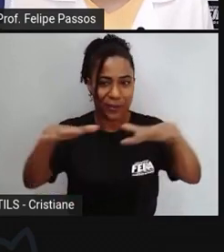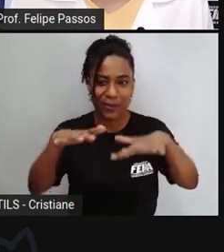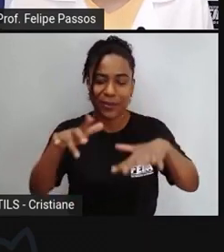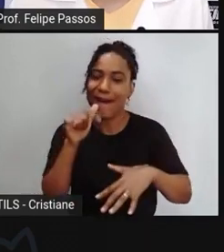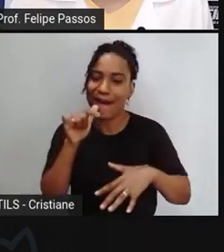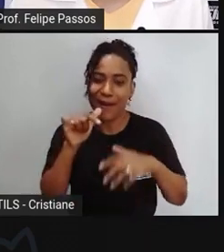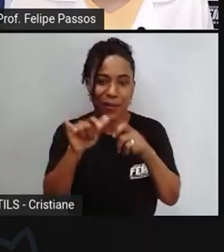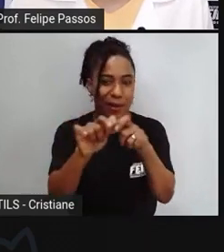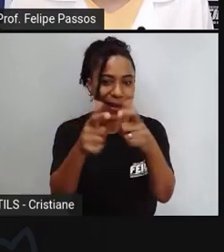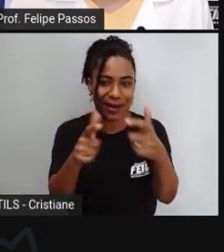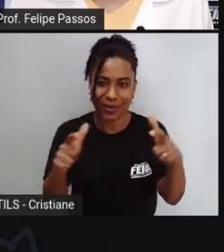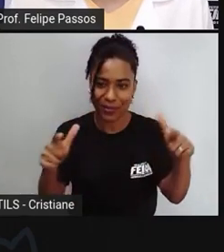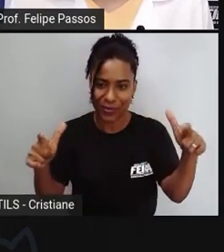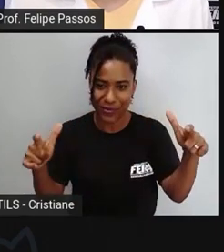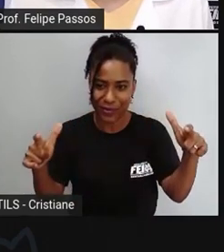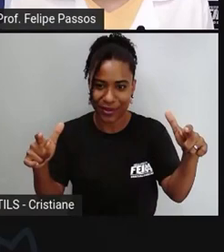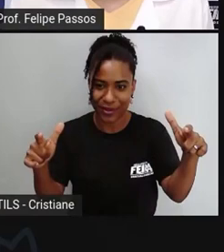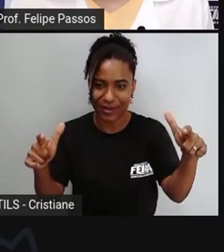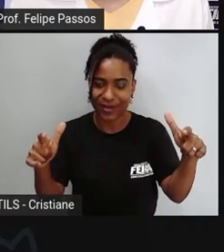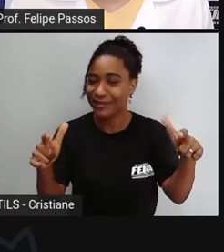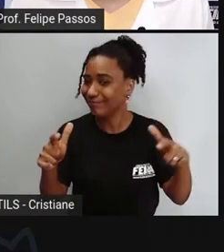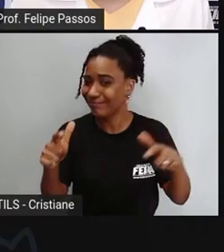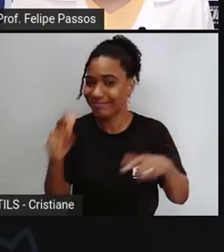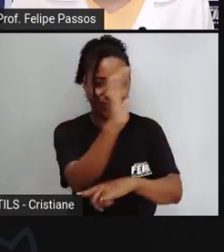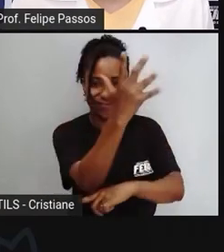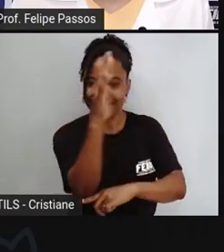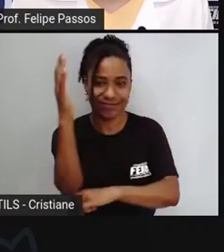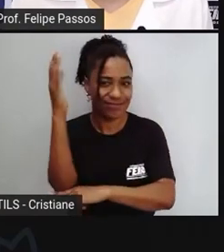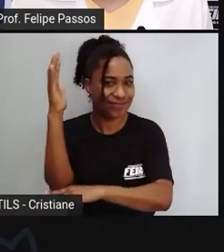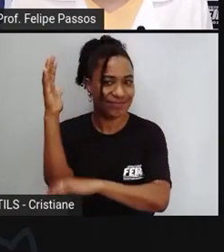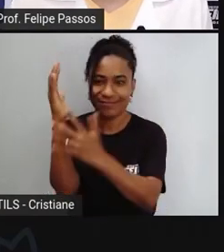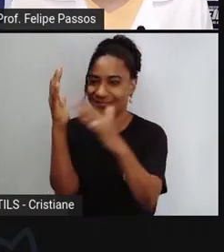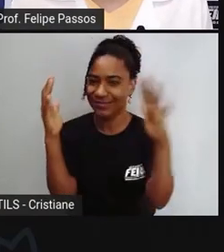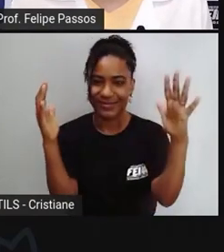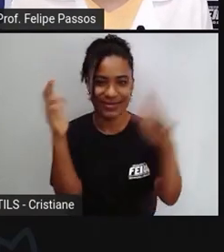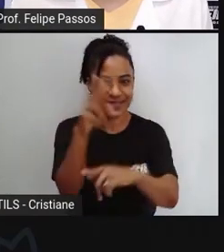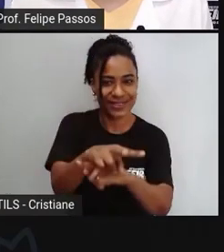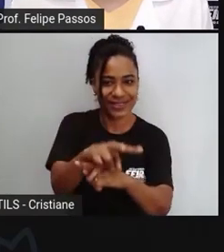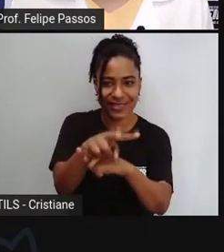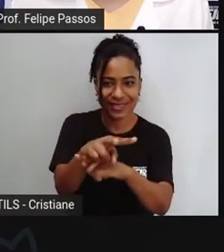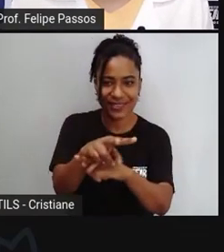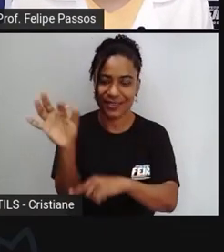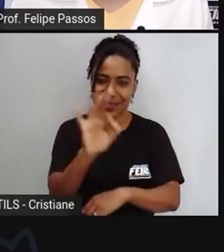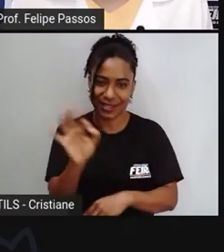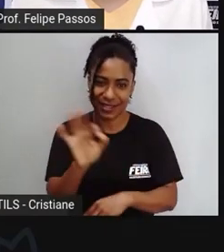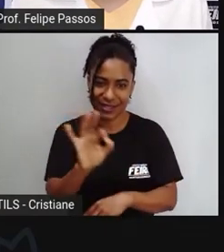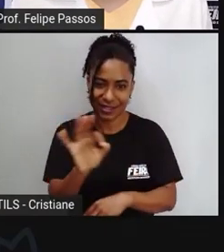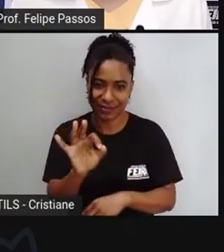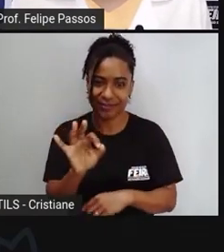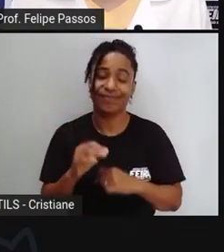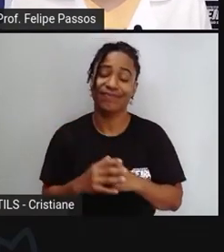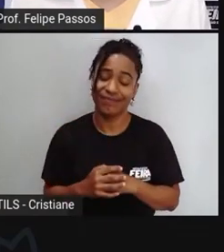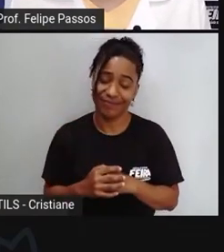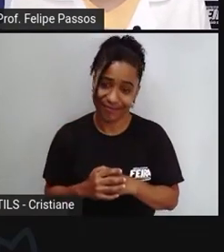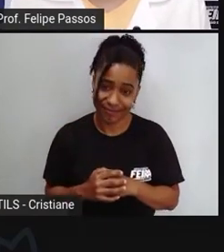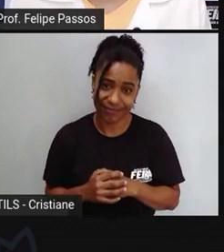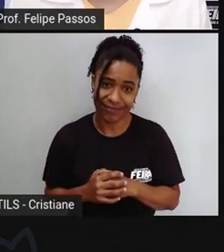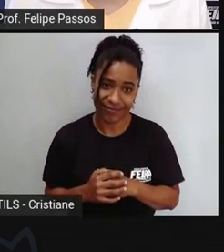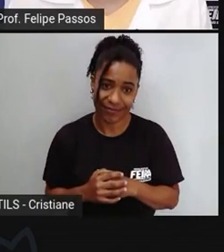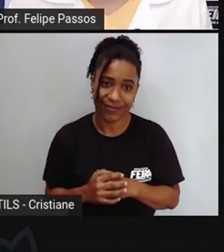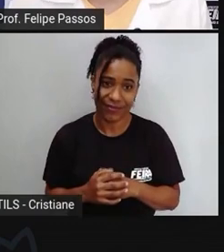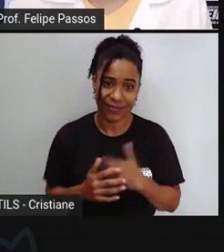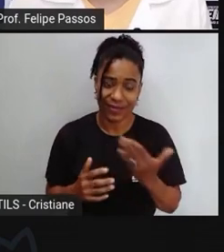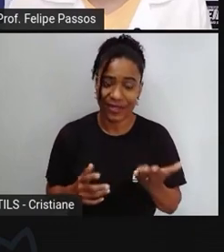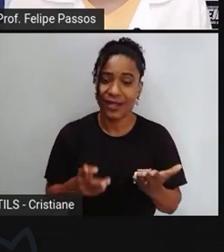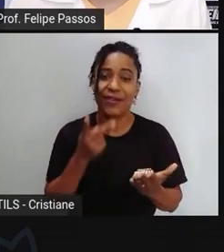ficou parecendo que está se falando de alguma